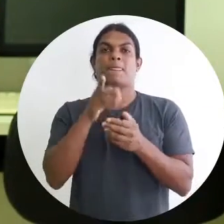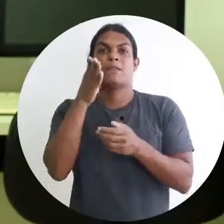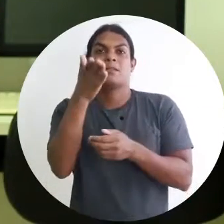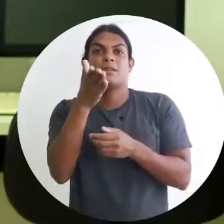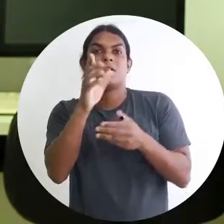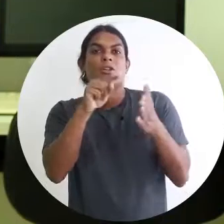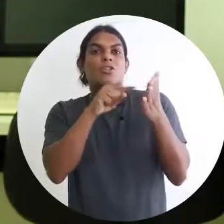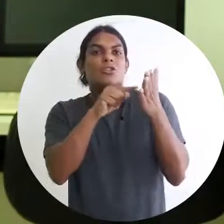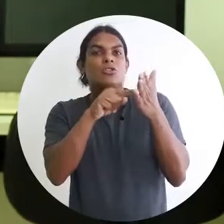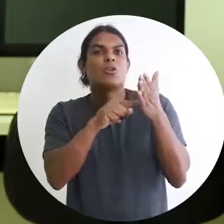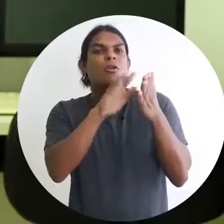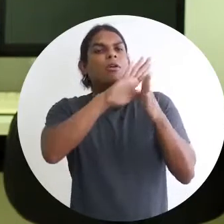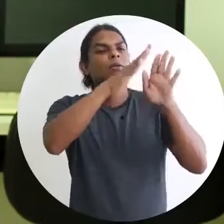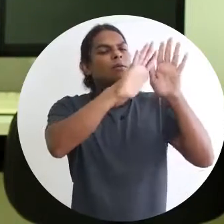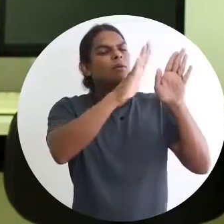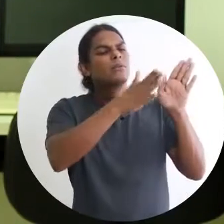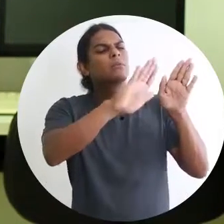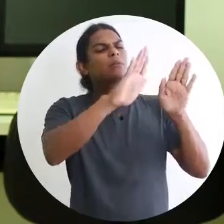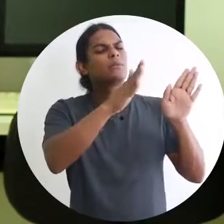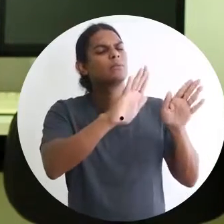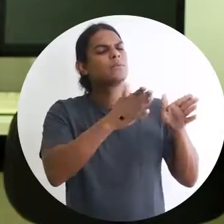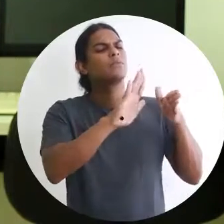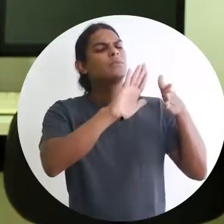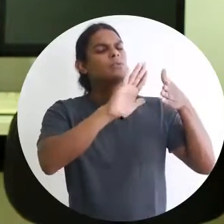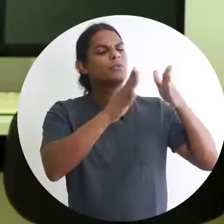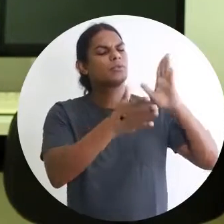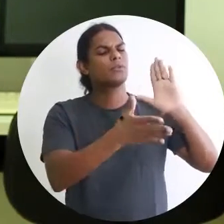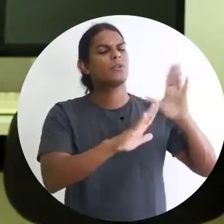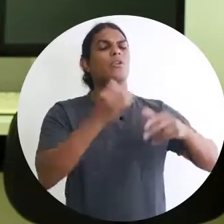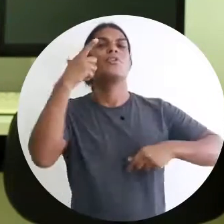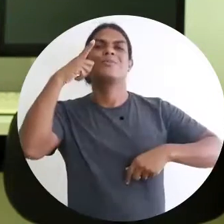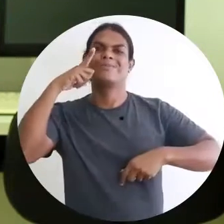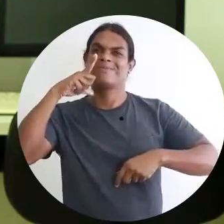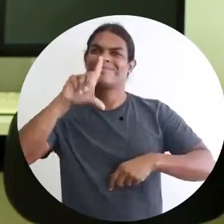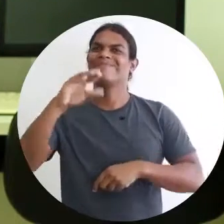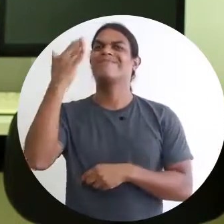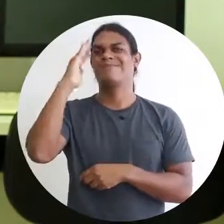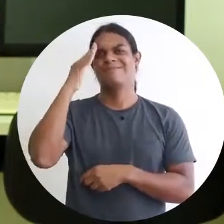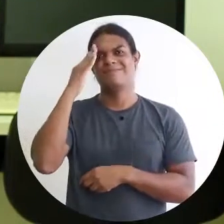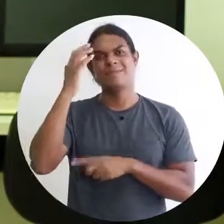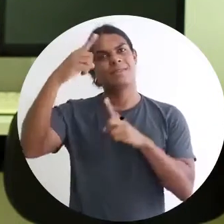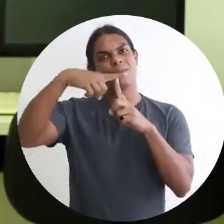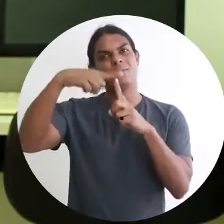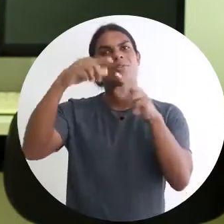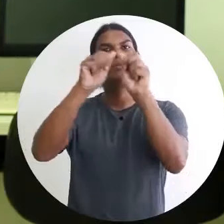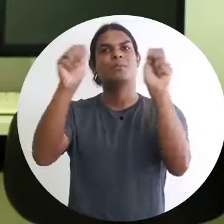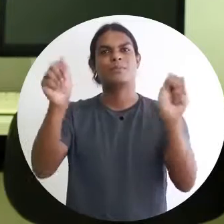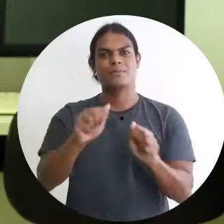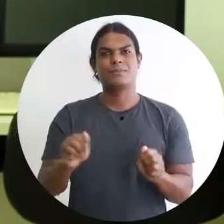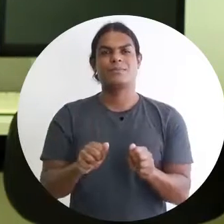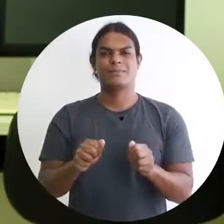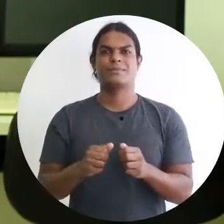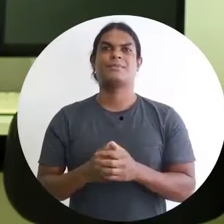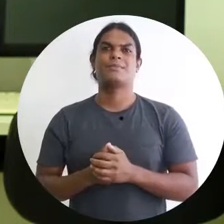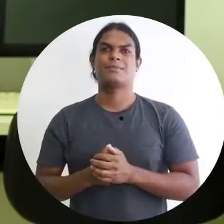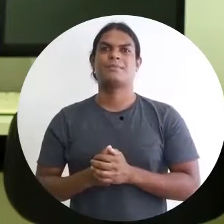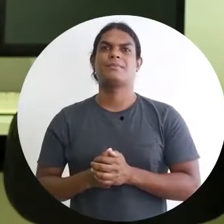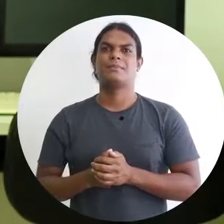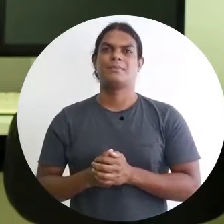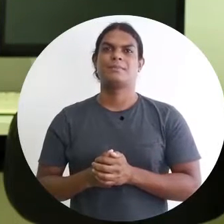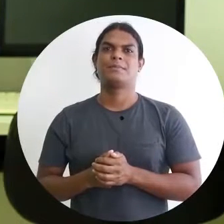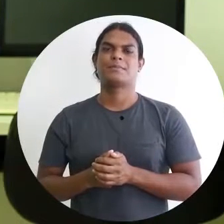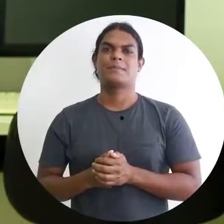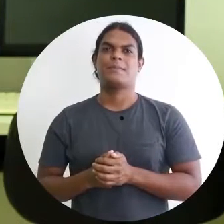esculturas, a gente consegue, pode até fechar os olhos para perceber melhor as esculturas. Como a gente é muito visual, em geral,